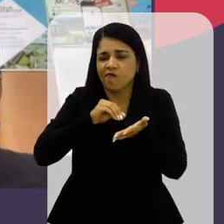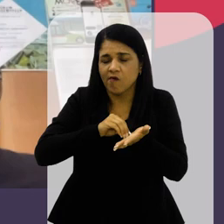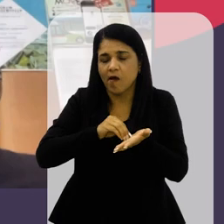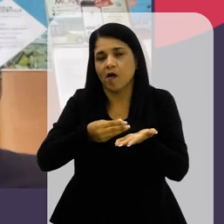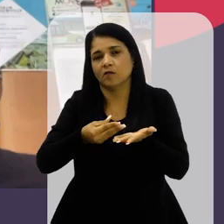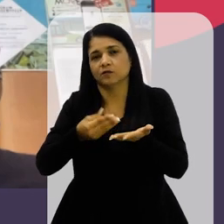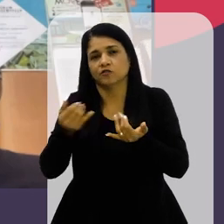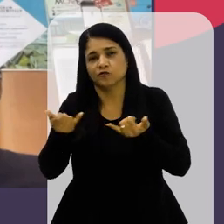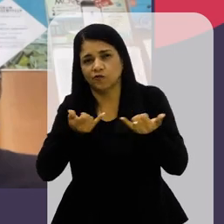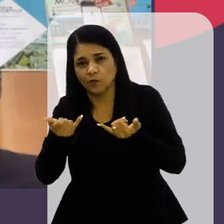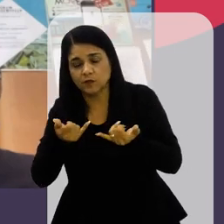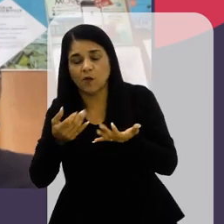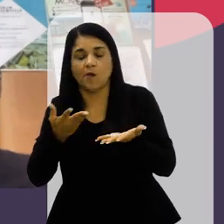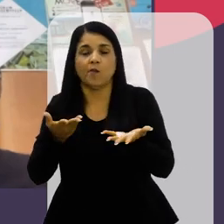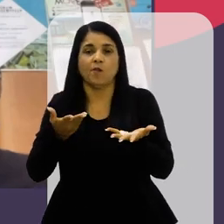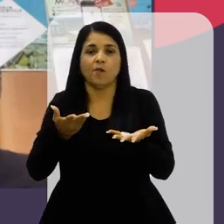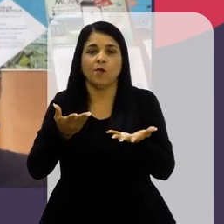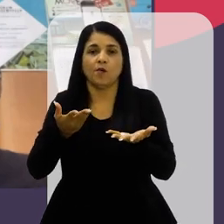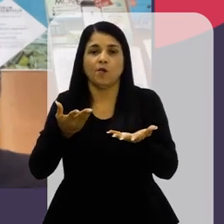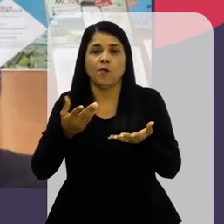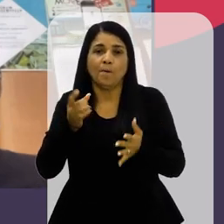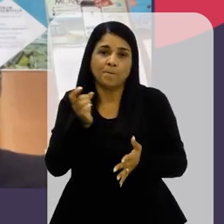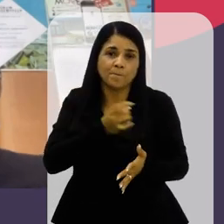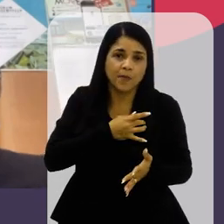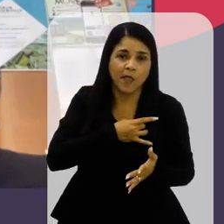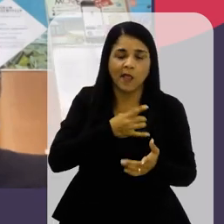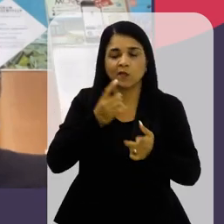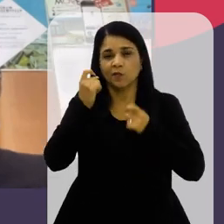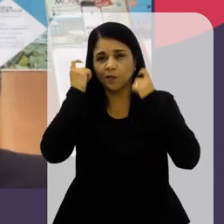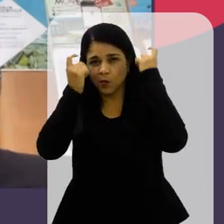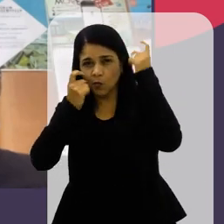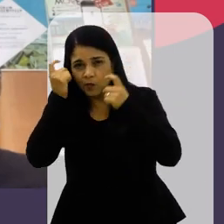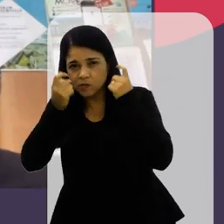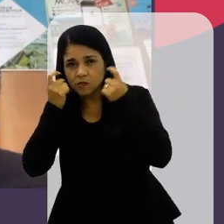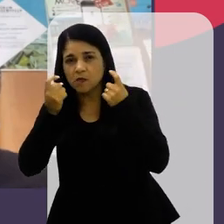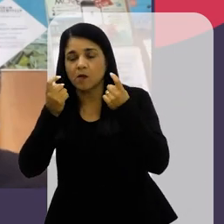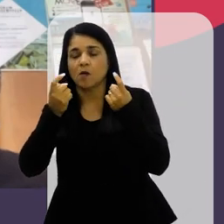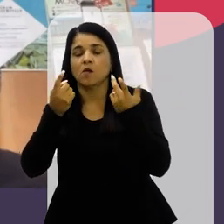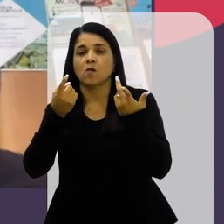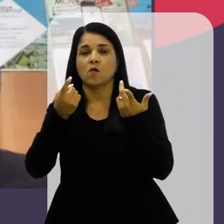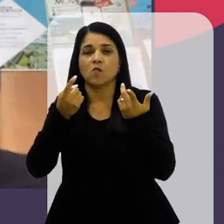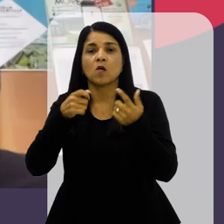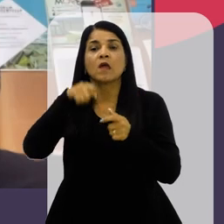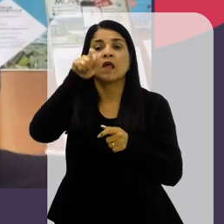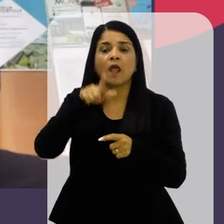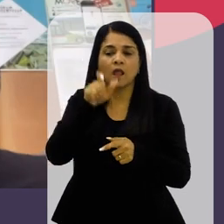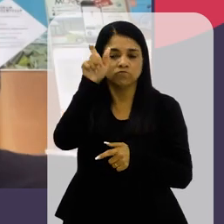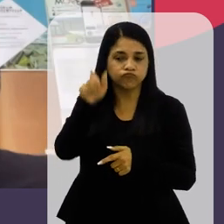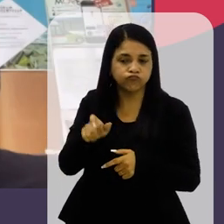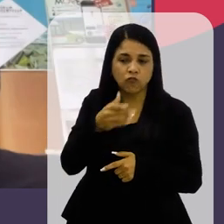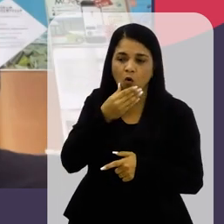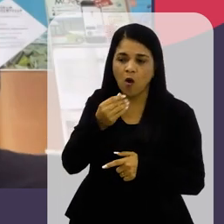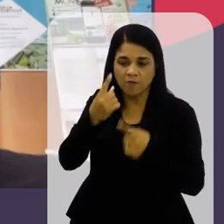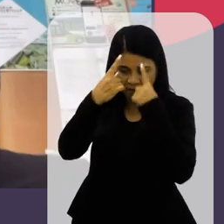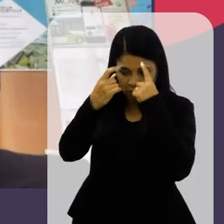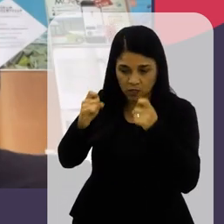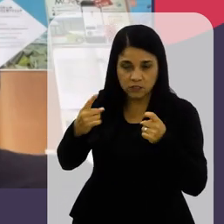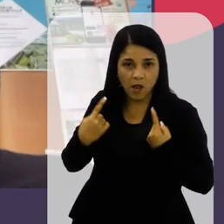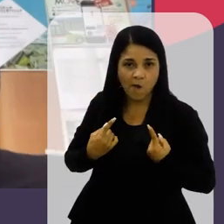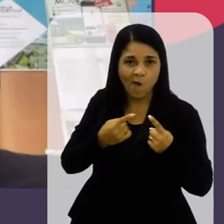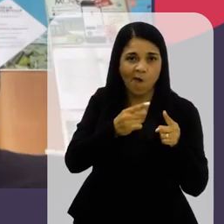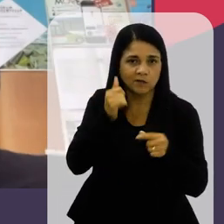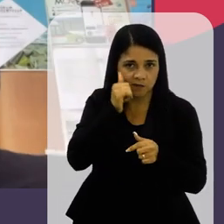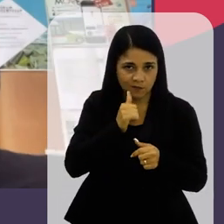Como a falta De informação O medo A preocupação Em relação Quem foi O